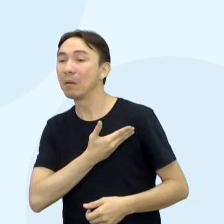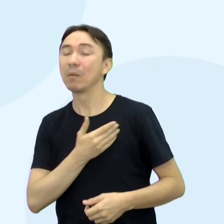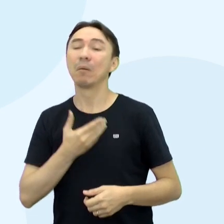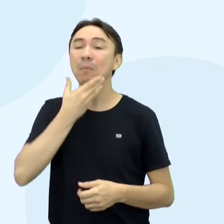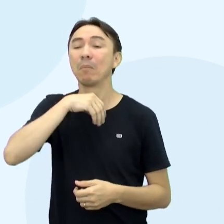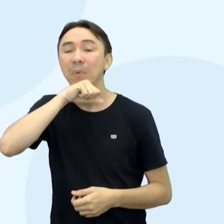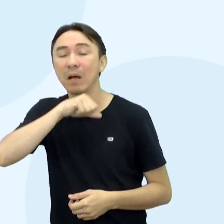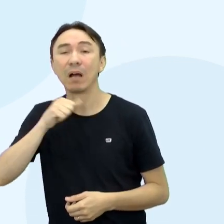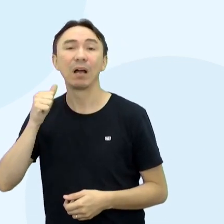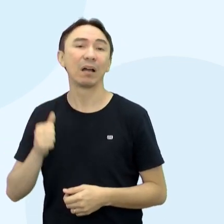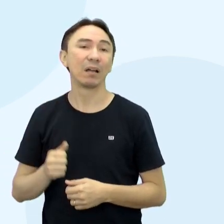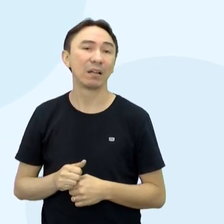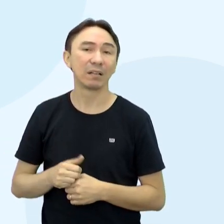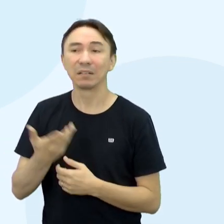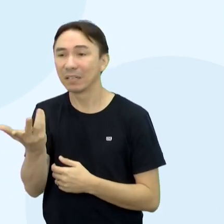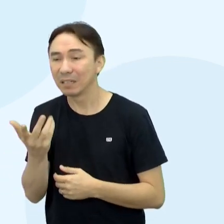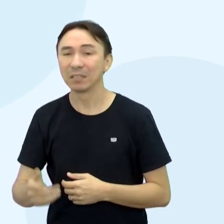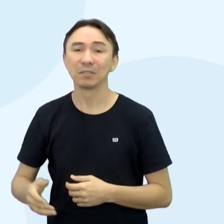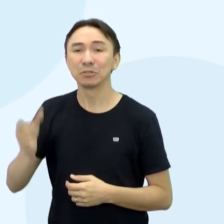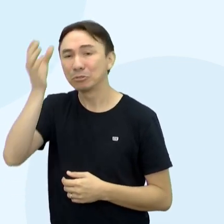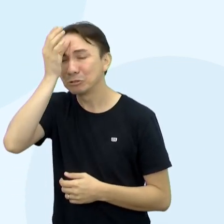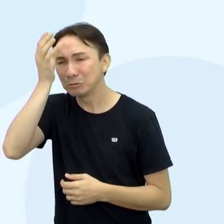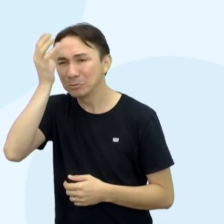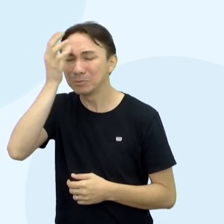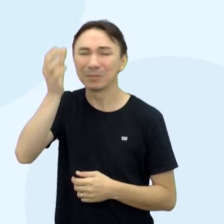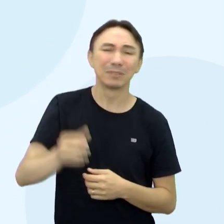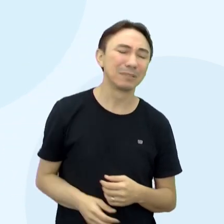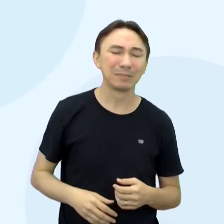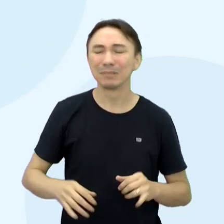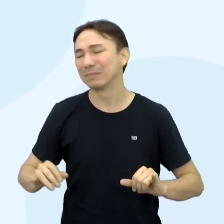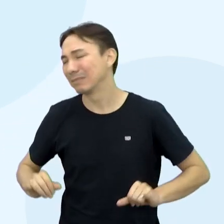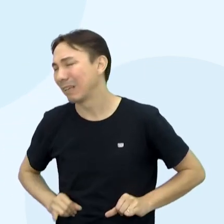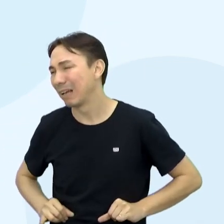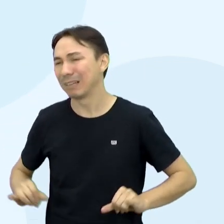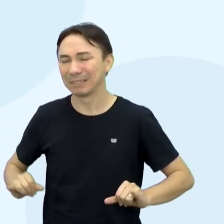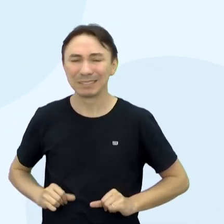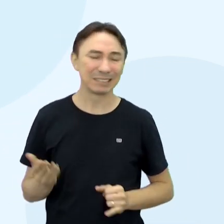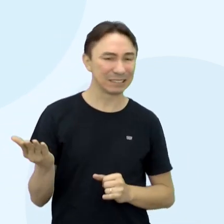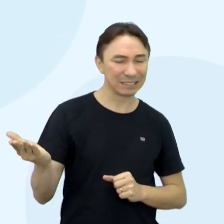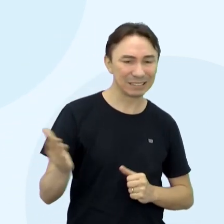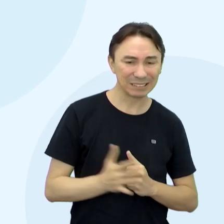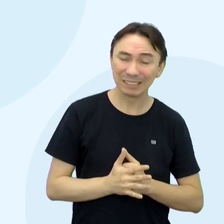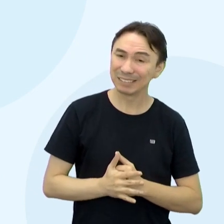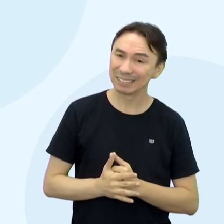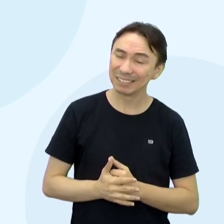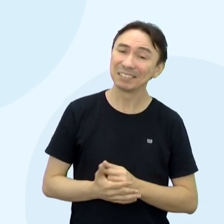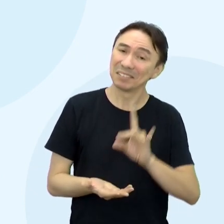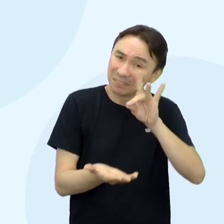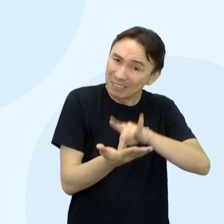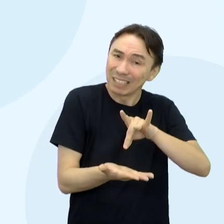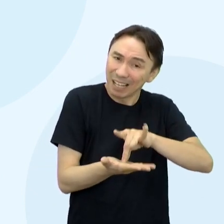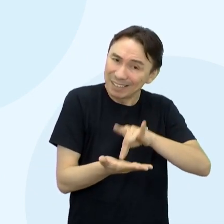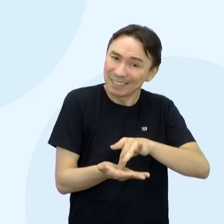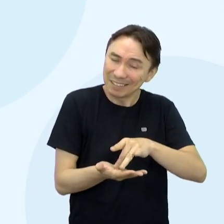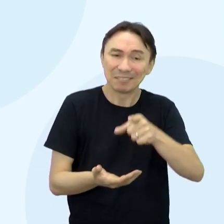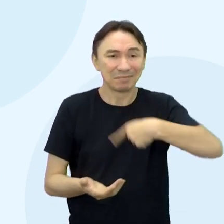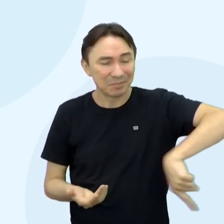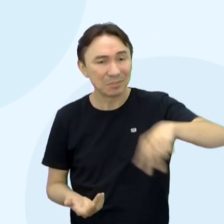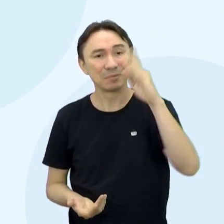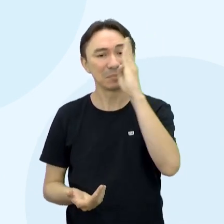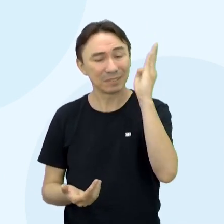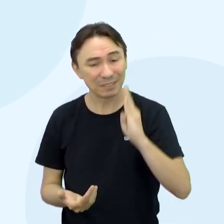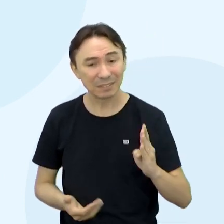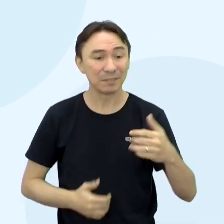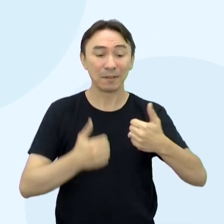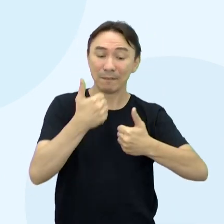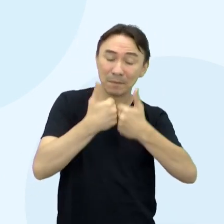tios, etc Estavam sofrendo com a derrota do time deles E como isso é real na vida dos brasileiros Futebol, meus